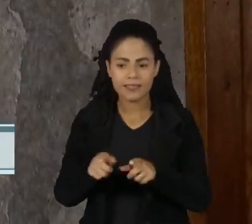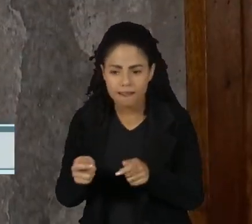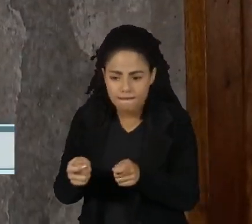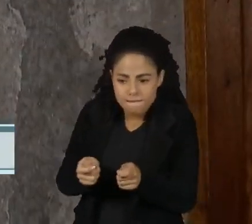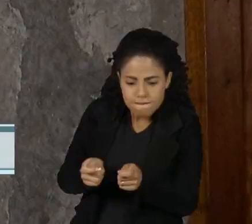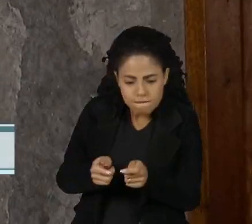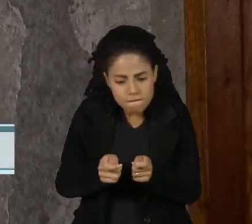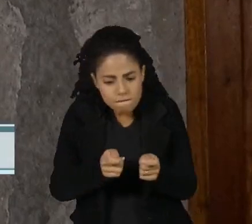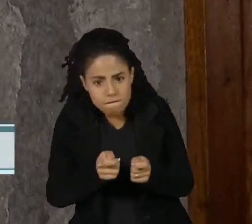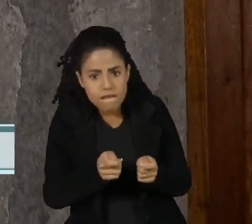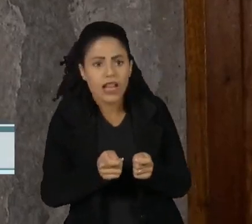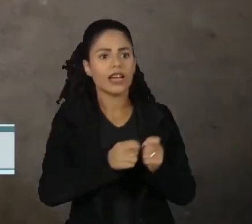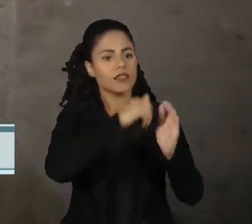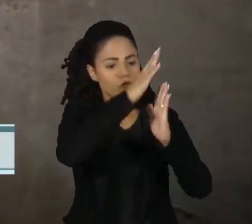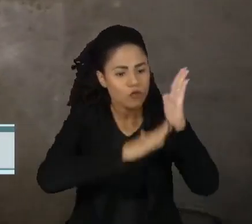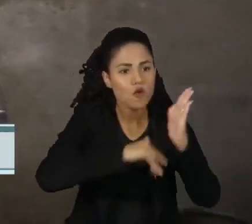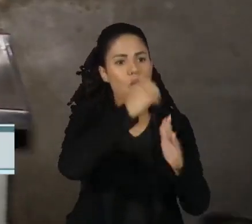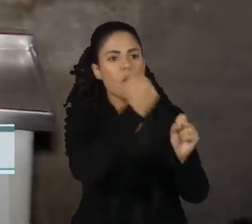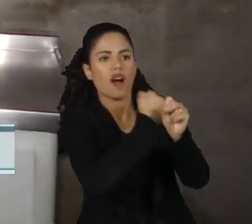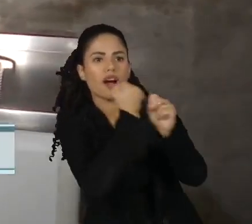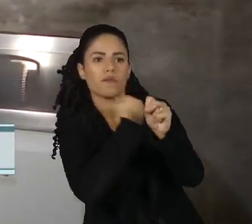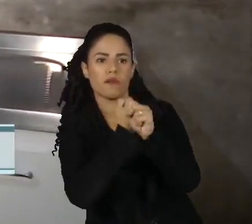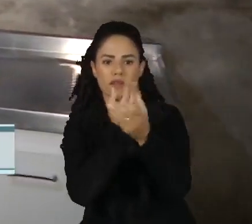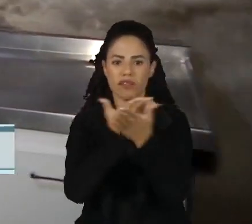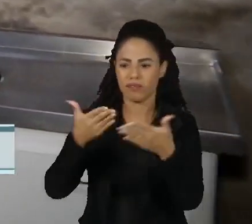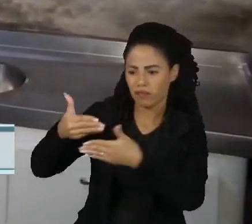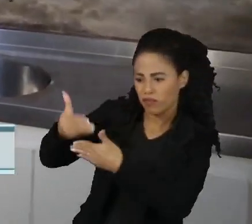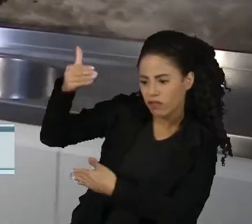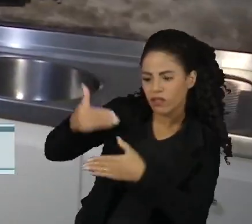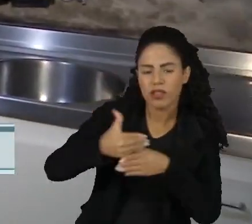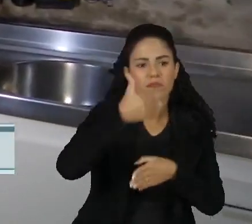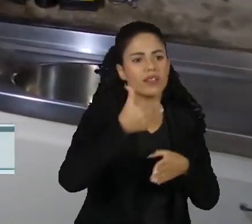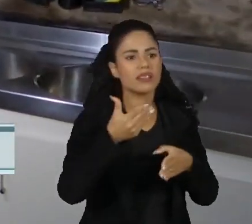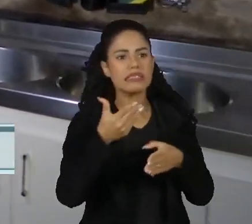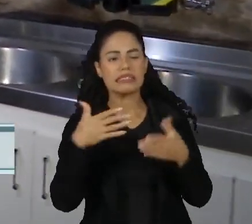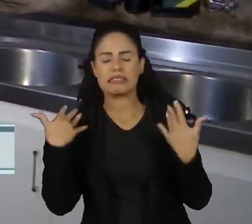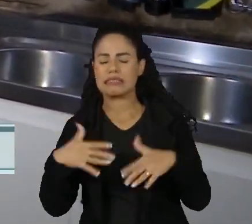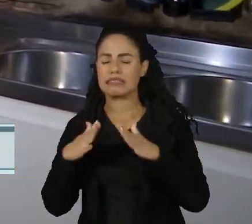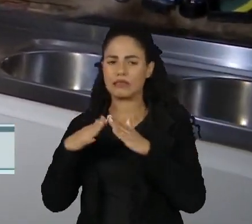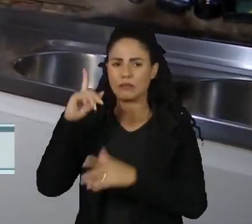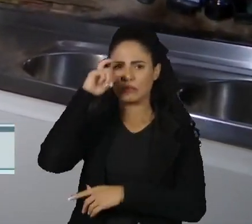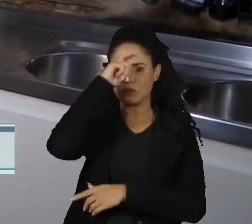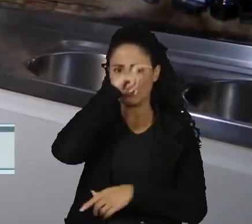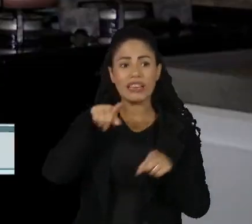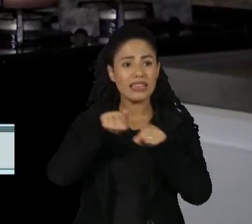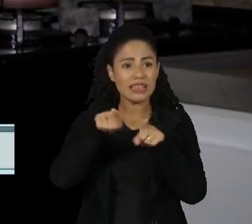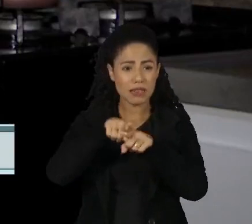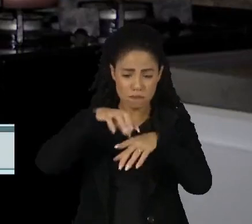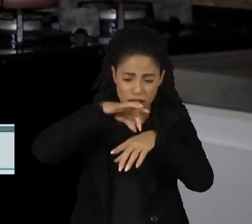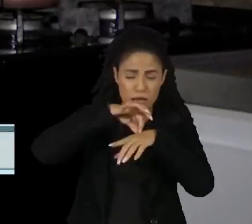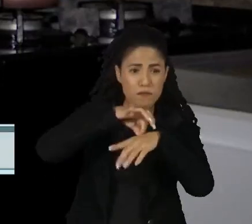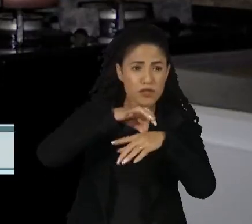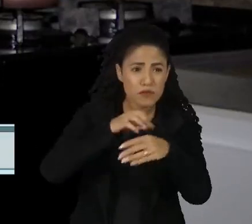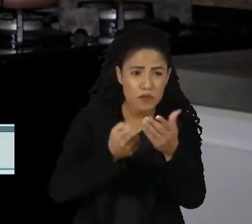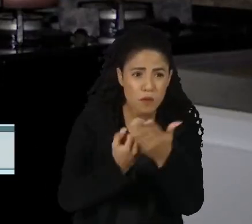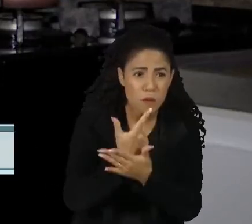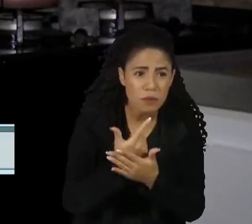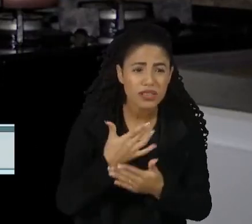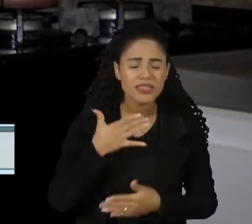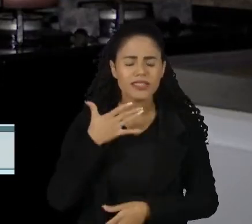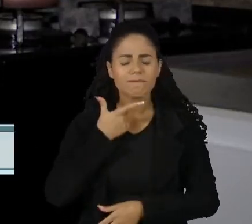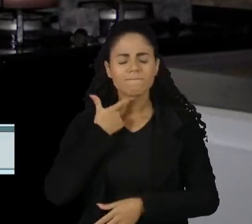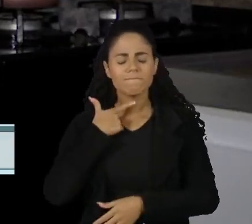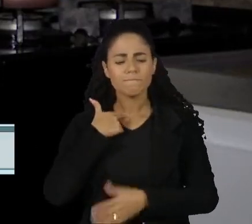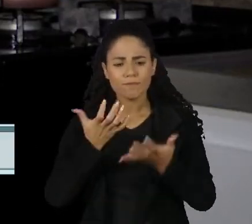o acabamento da casa vai ficando para depois. E a mistura sempre perde a vez para o botijão. Você está com vontade de comer